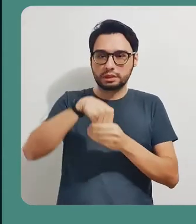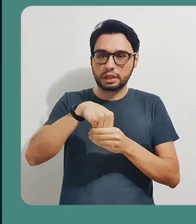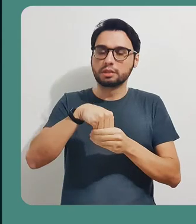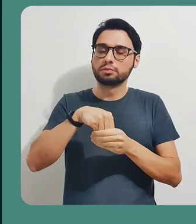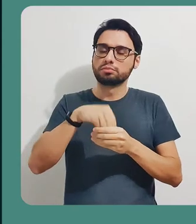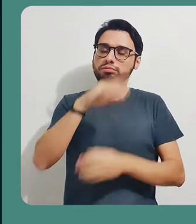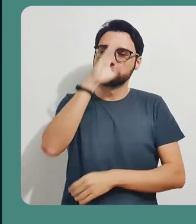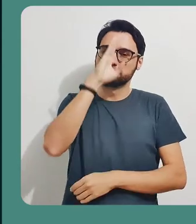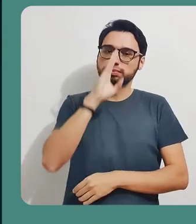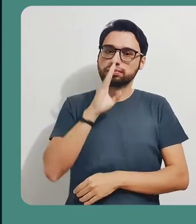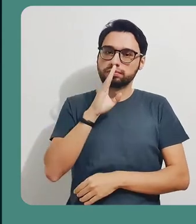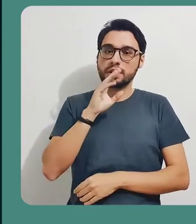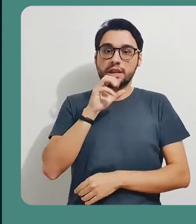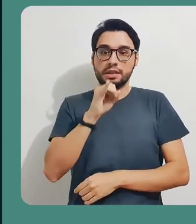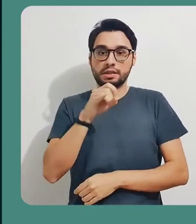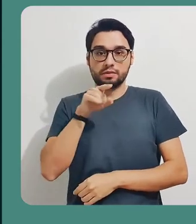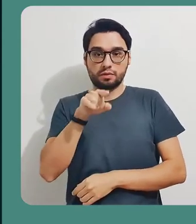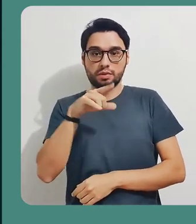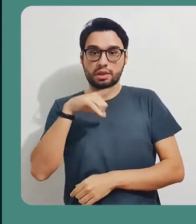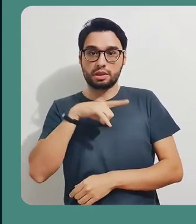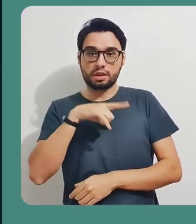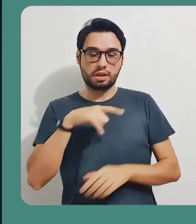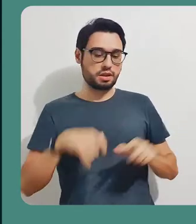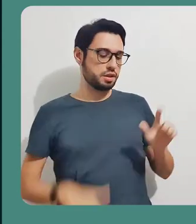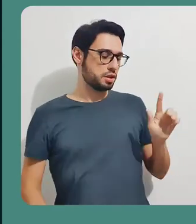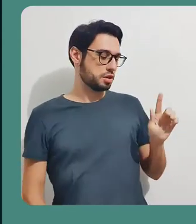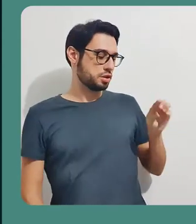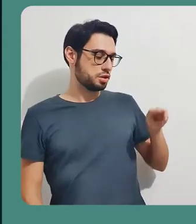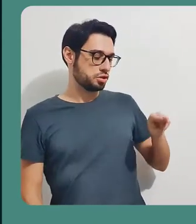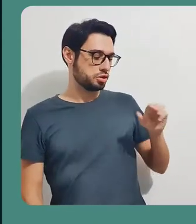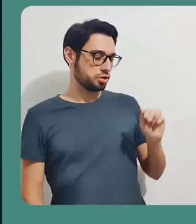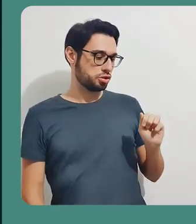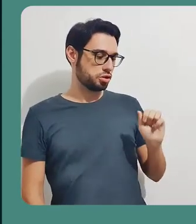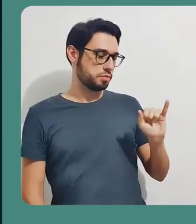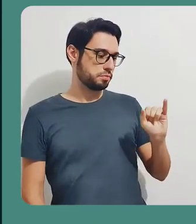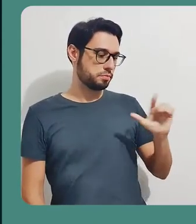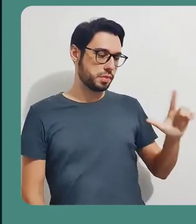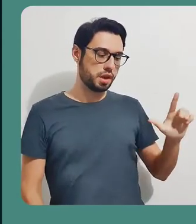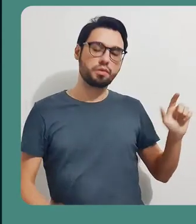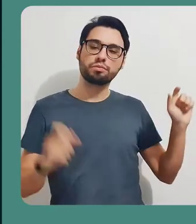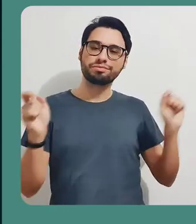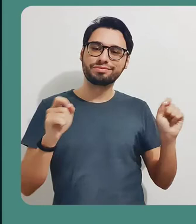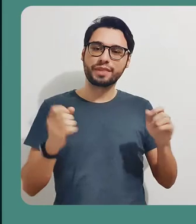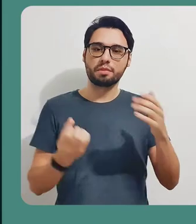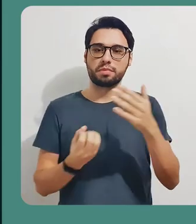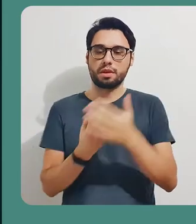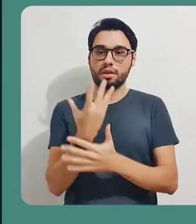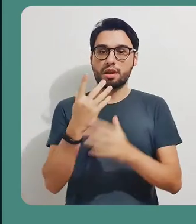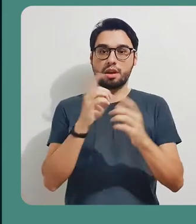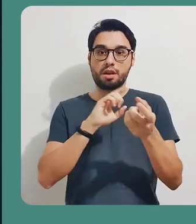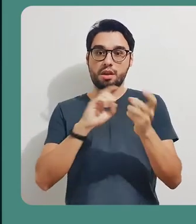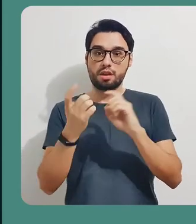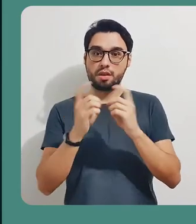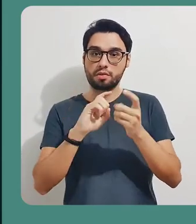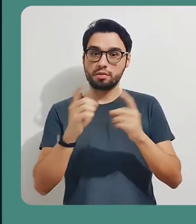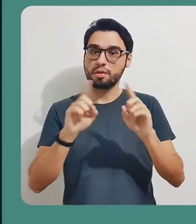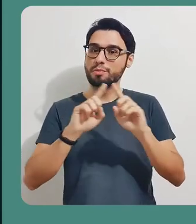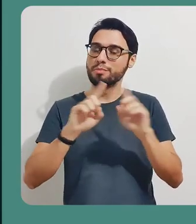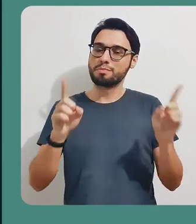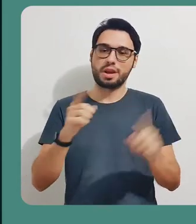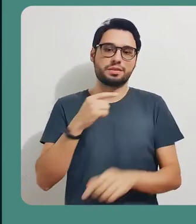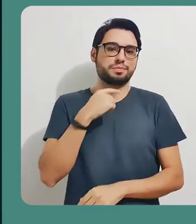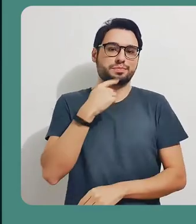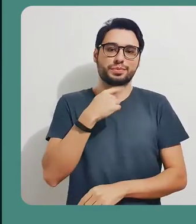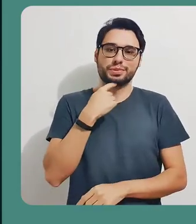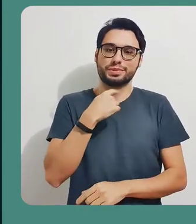a Google disponibiliza alguns serviços básicos gratuitos. Então, se você tem uma conta Gmail, você será capaz de criar uma sala de